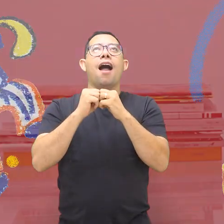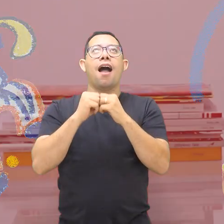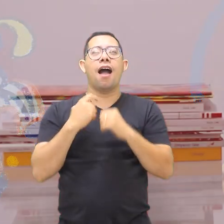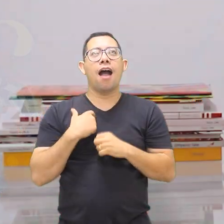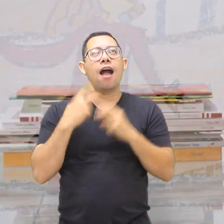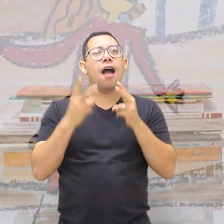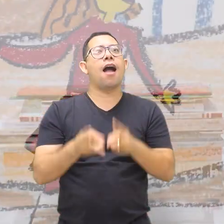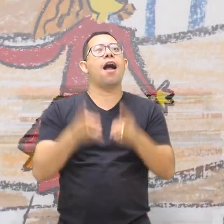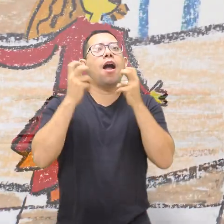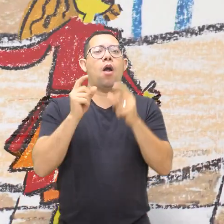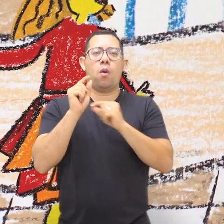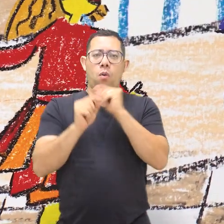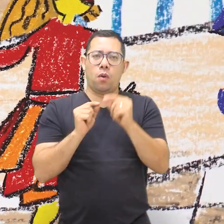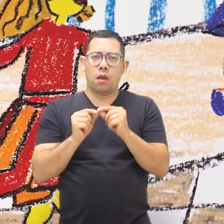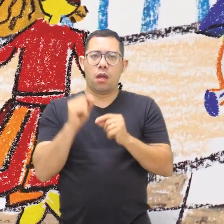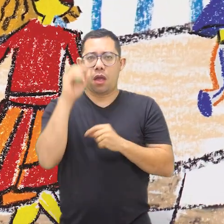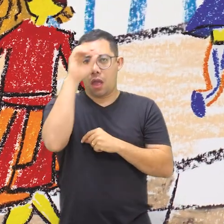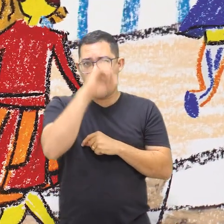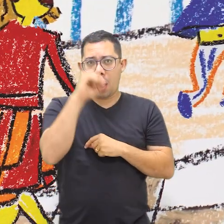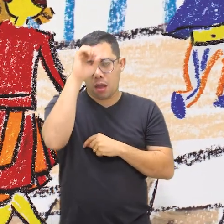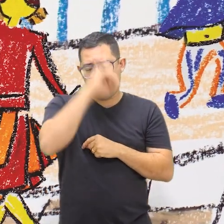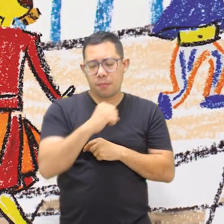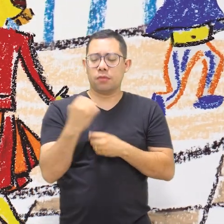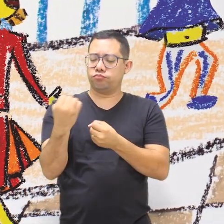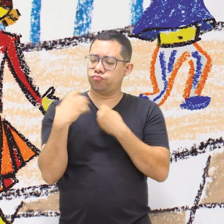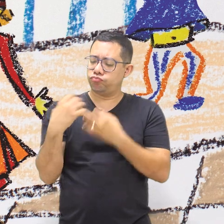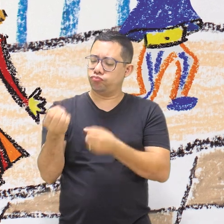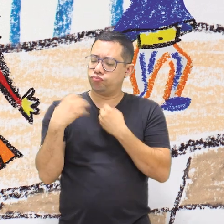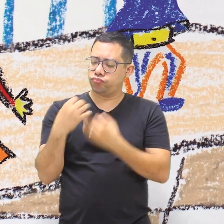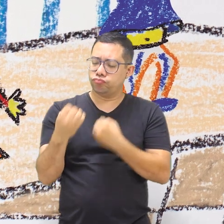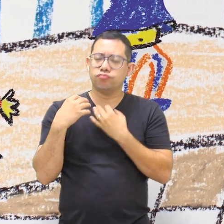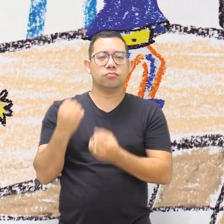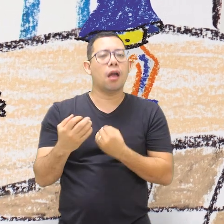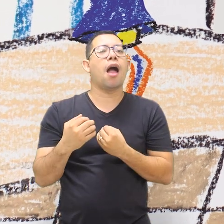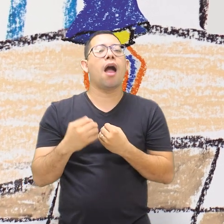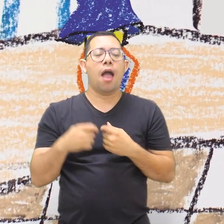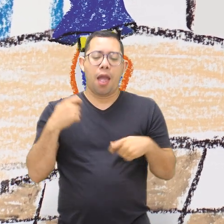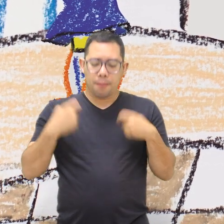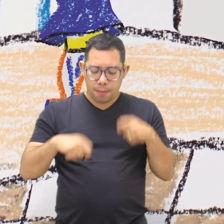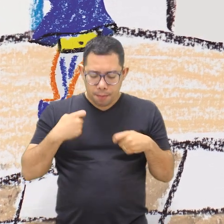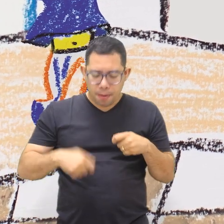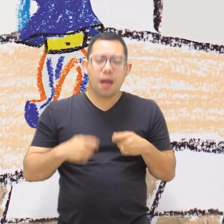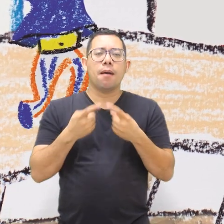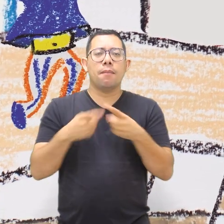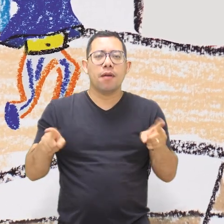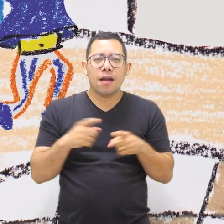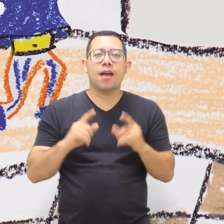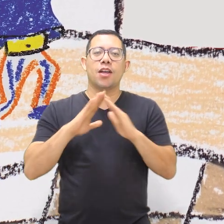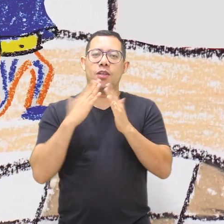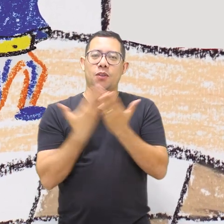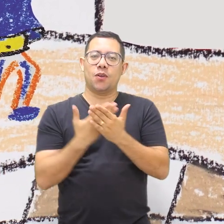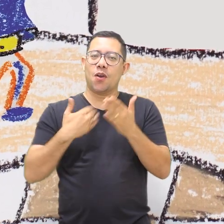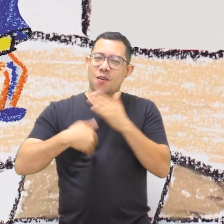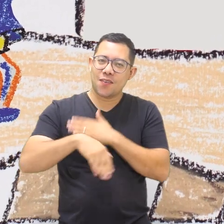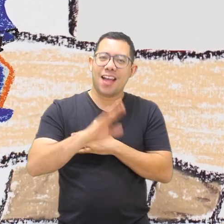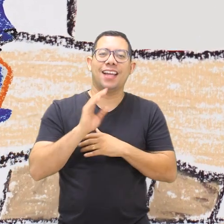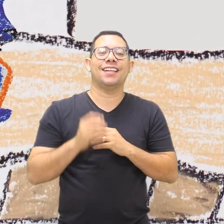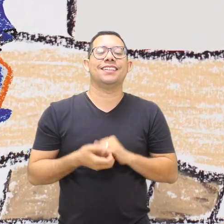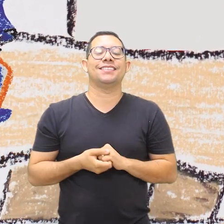incentivada por essa fada madrinha a aprender a tocar os instrumentos musicais. E aí ela é levada para uma escola de música.